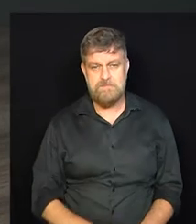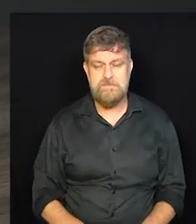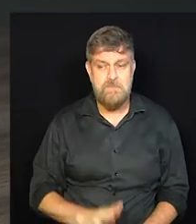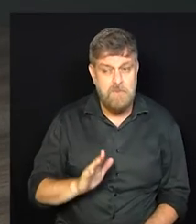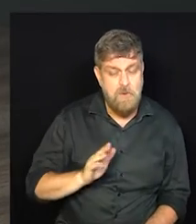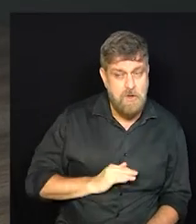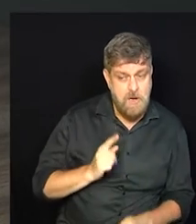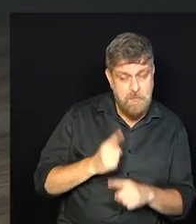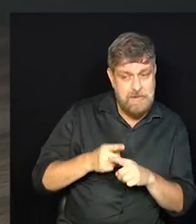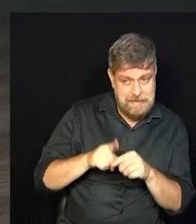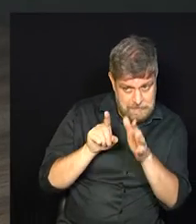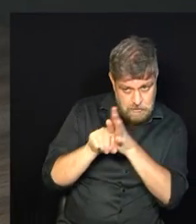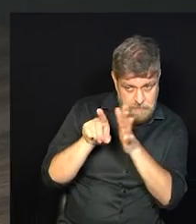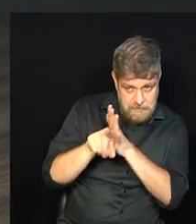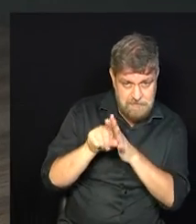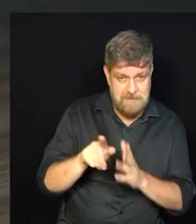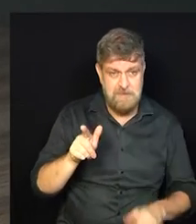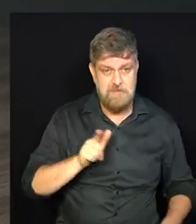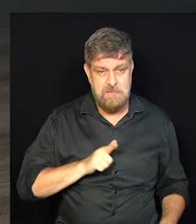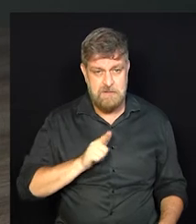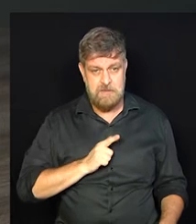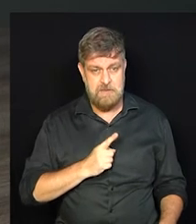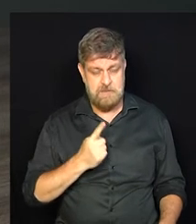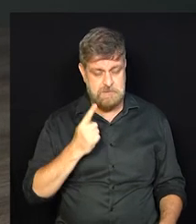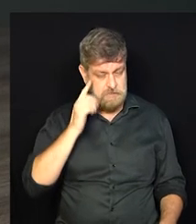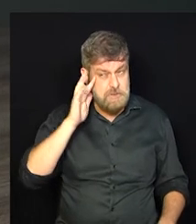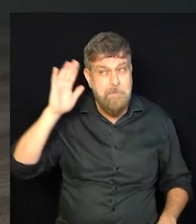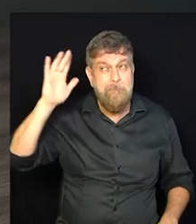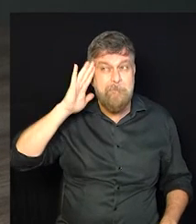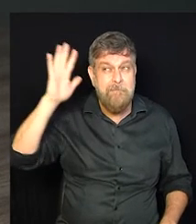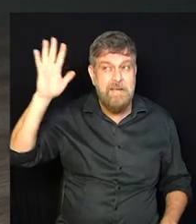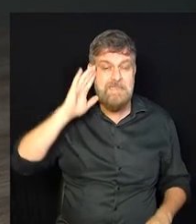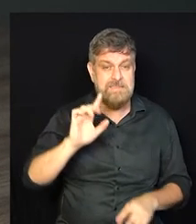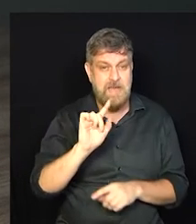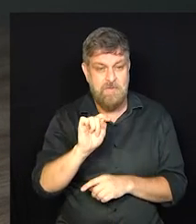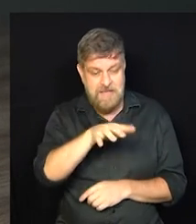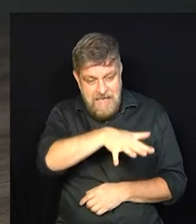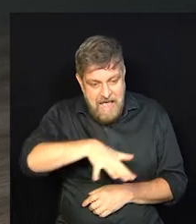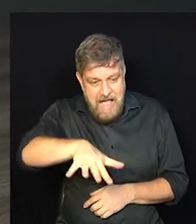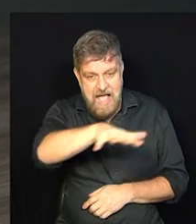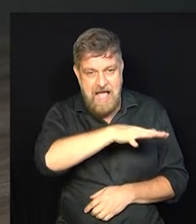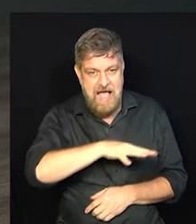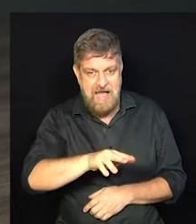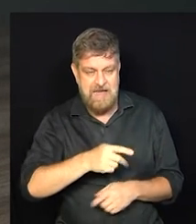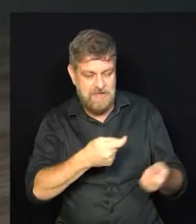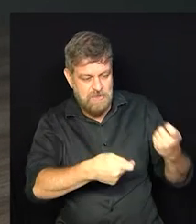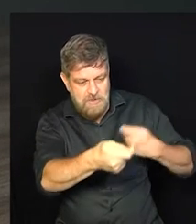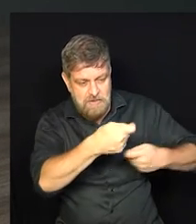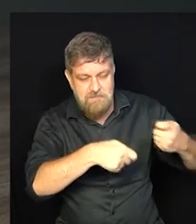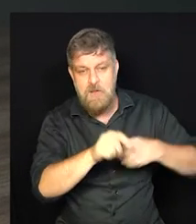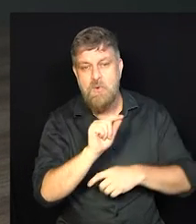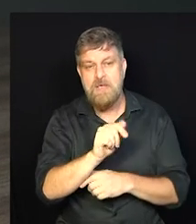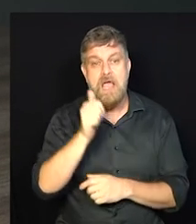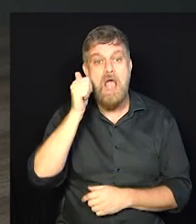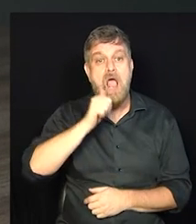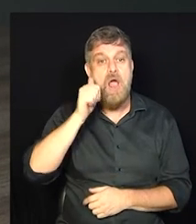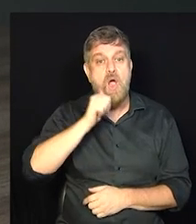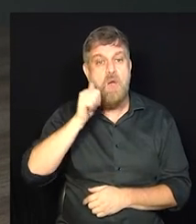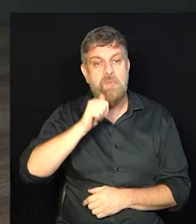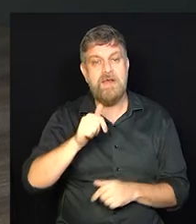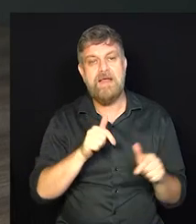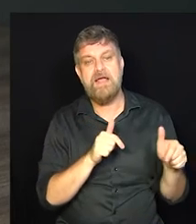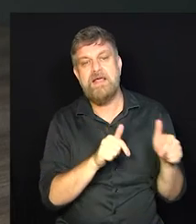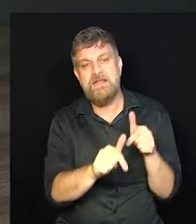Mas eu digo porque, Lia, a gente tem a imagem, geralmente, do mercado, da mulher que